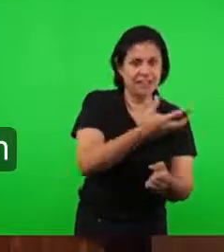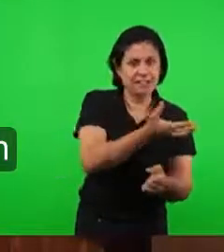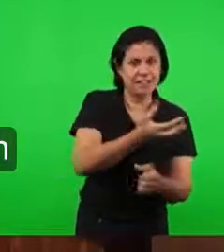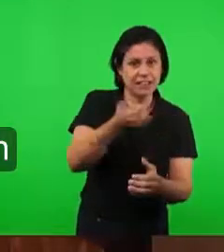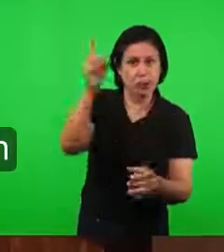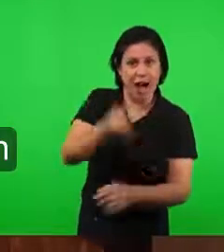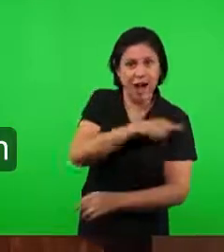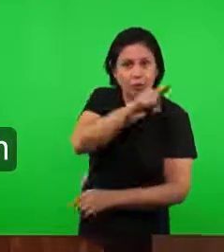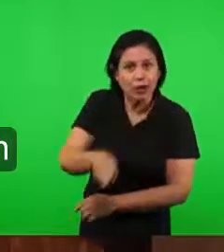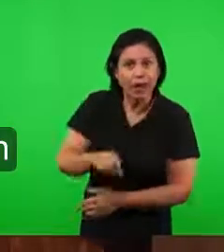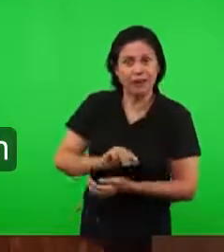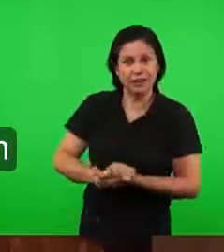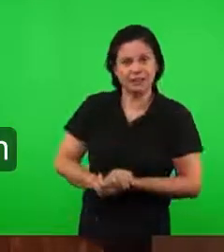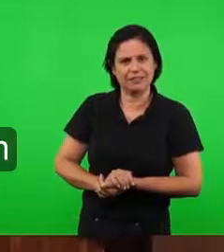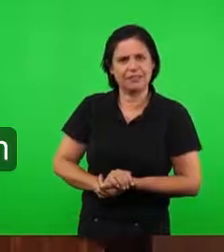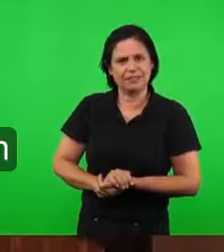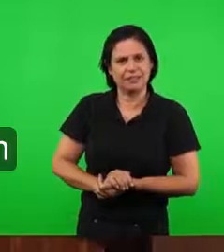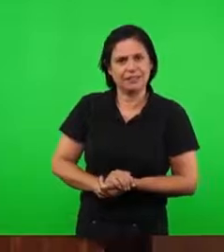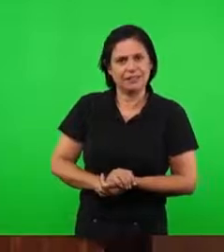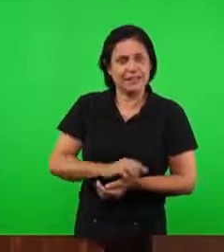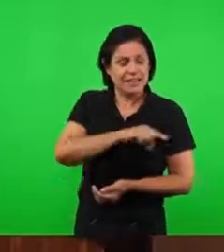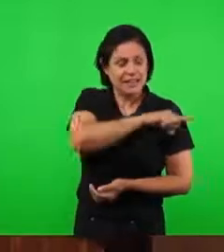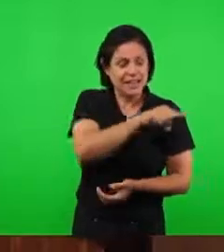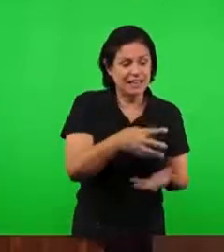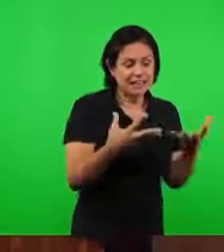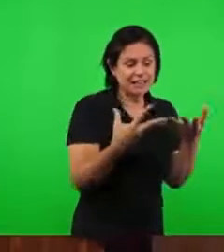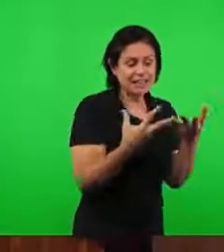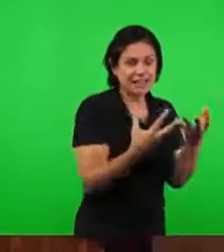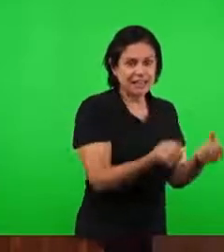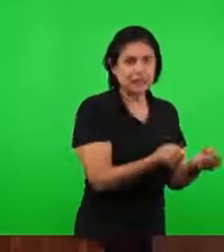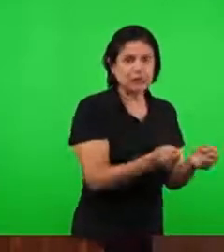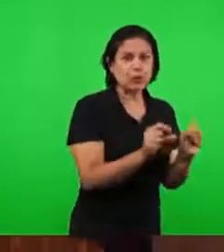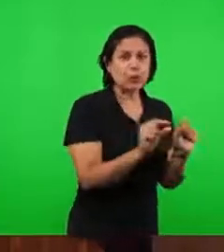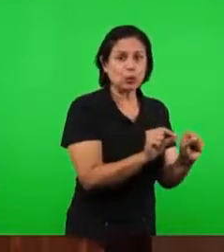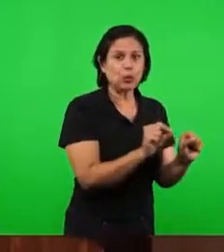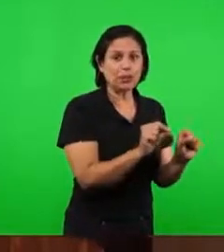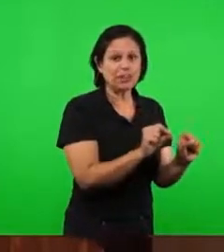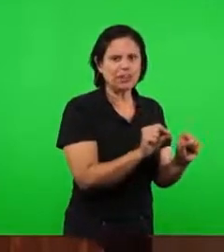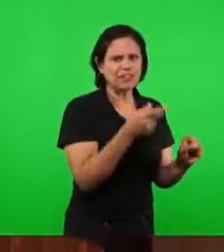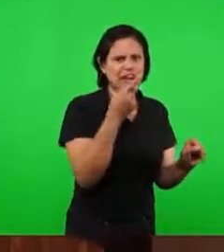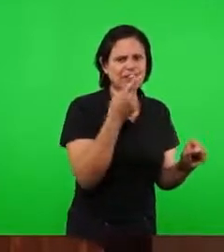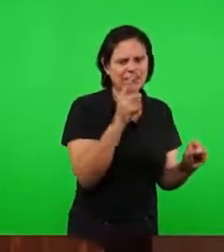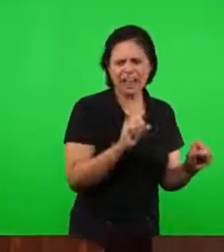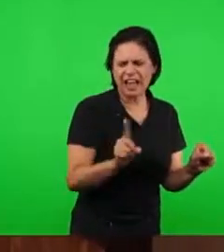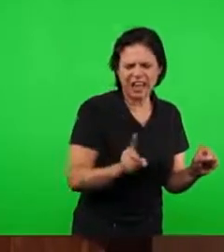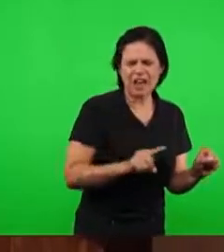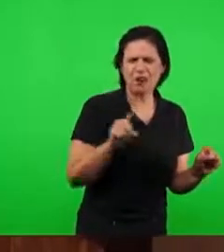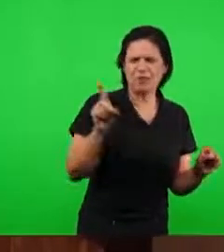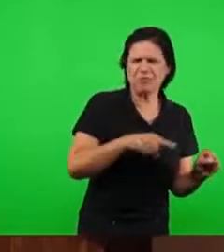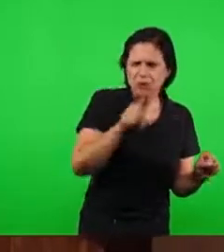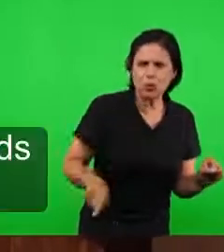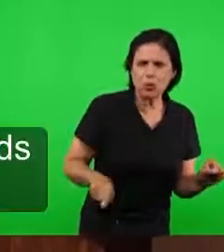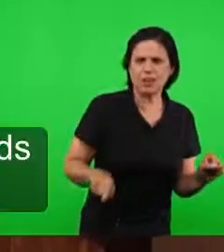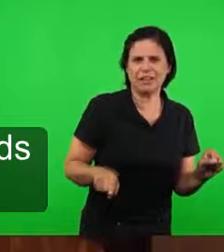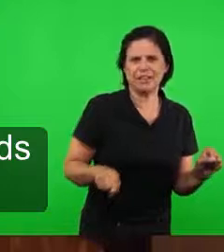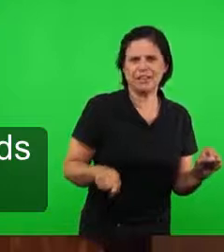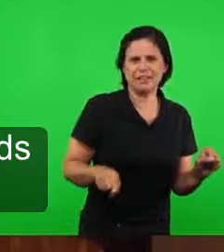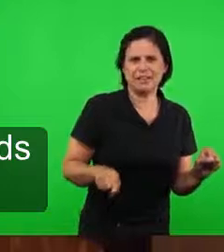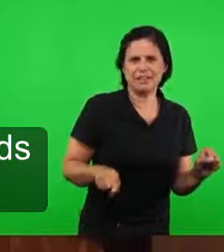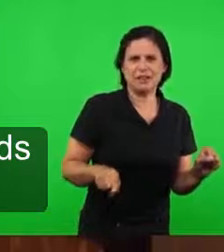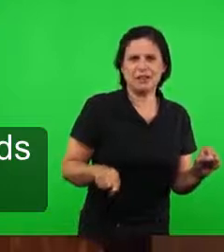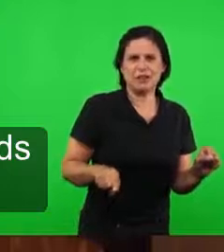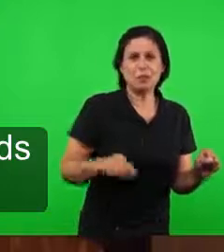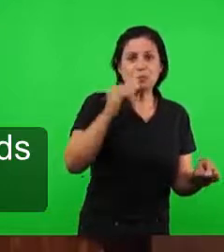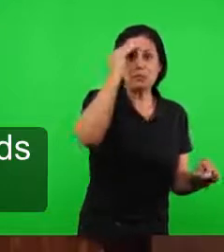hereticamente, professando como atos válidos de verdade. A grande evidência foi o